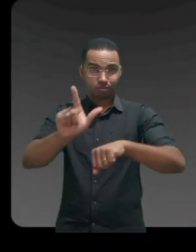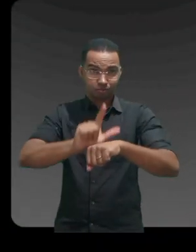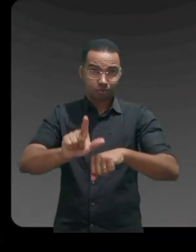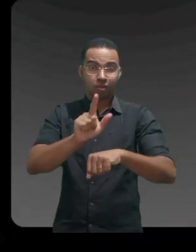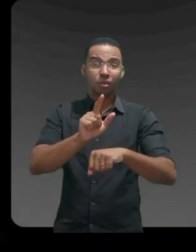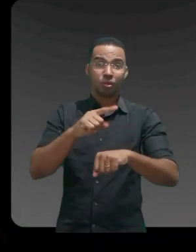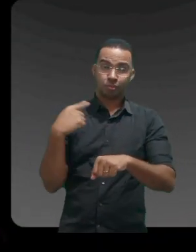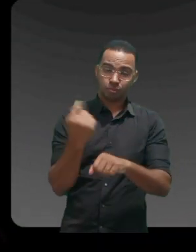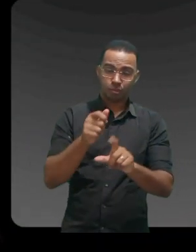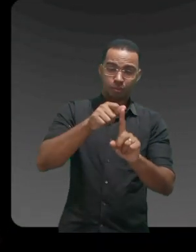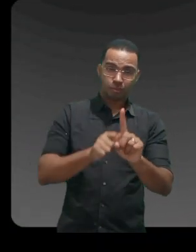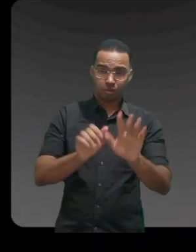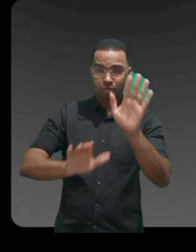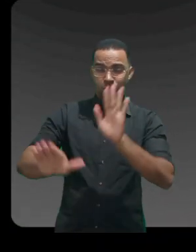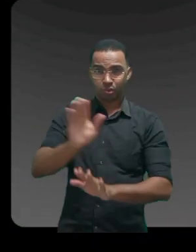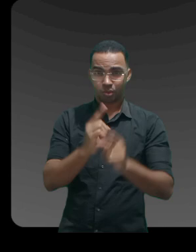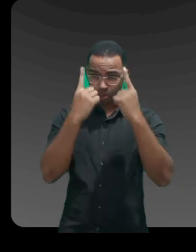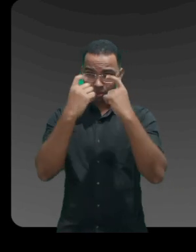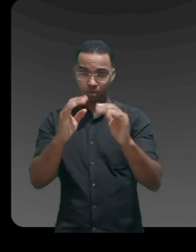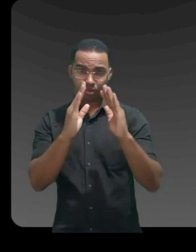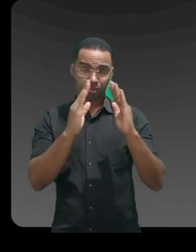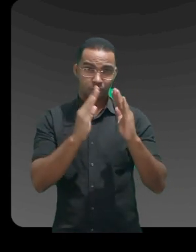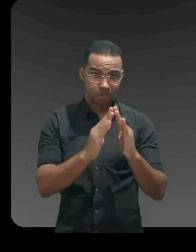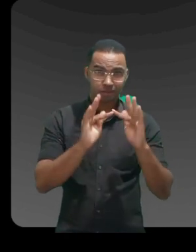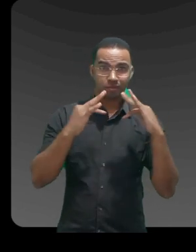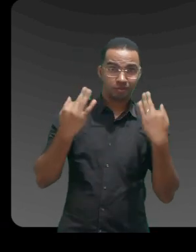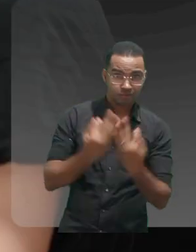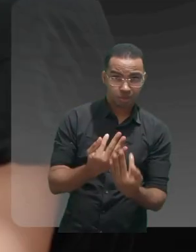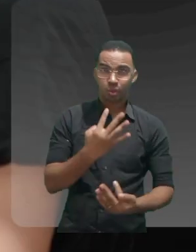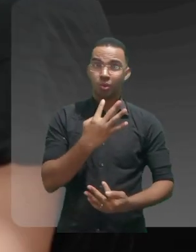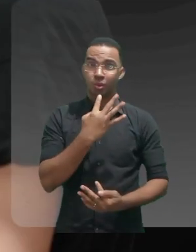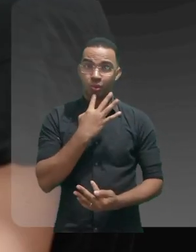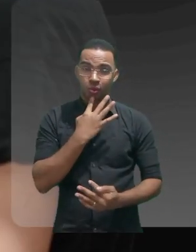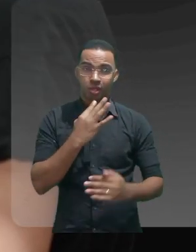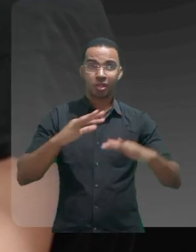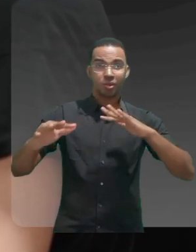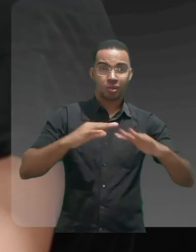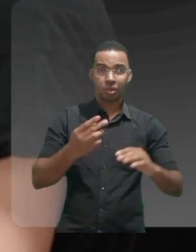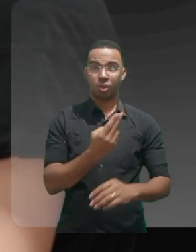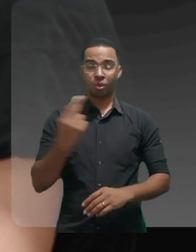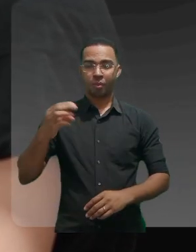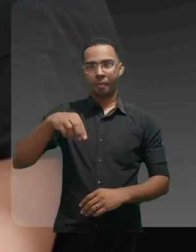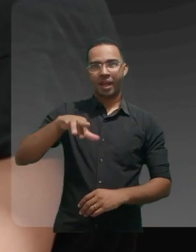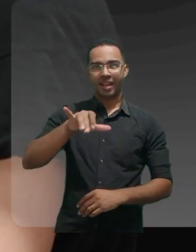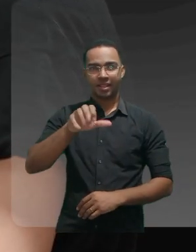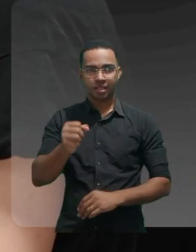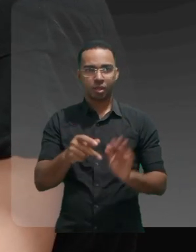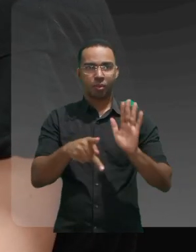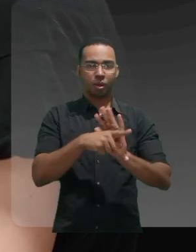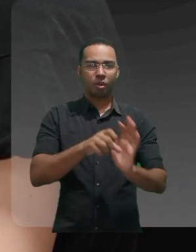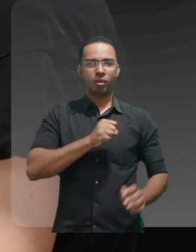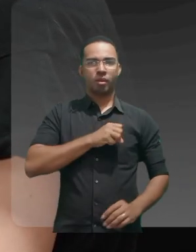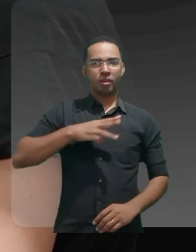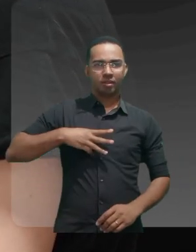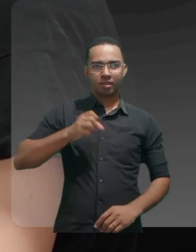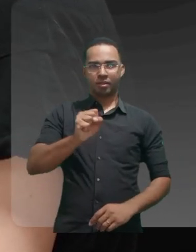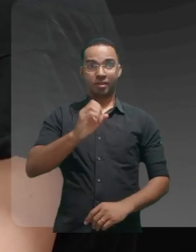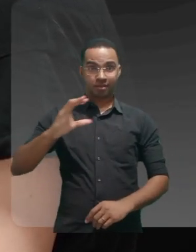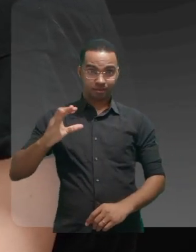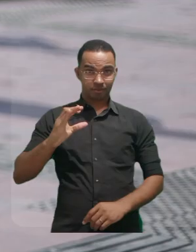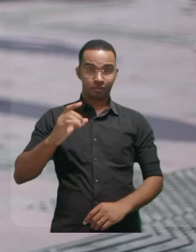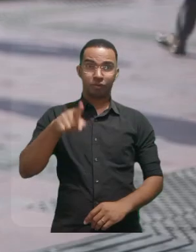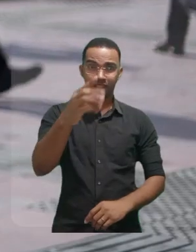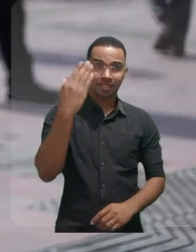No agosto lilás, mês da prevenção da violência doméstica e familiar, conheça a campanha Oi, meu nome é Maria, do Ministério Público de Santa